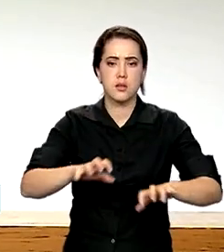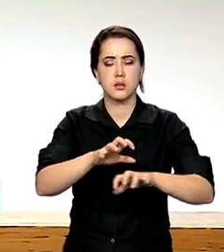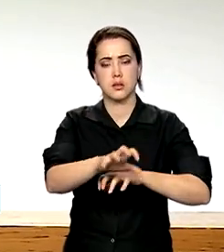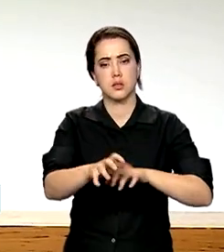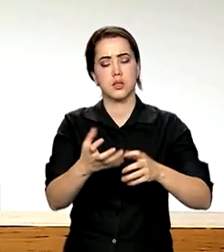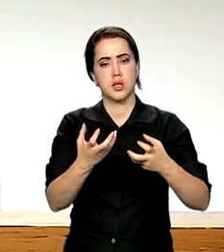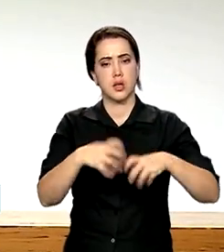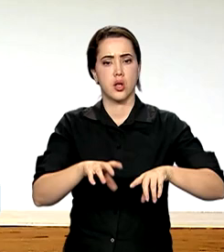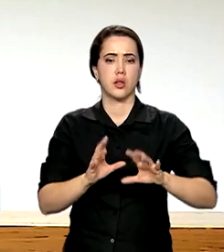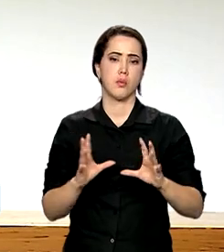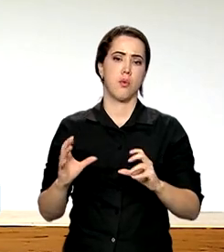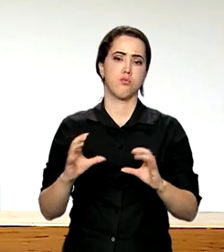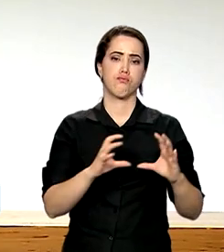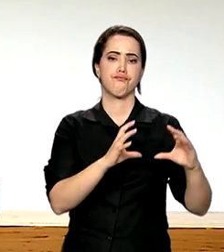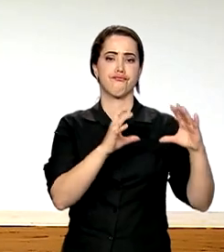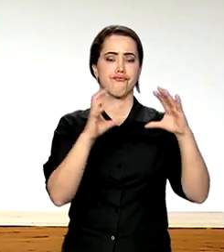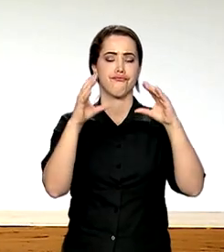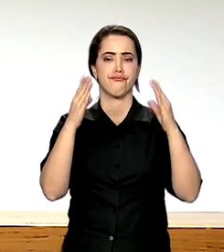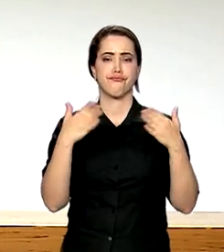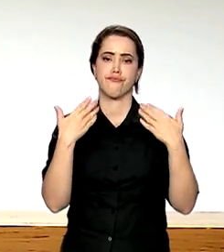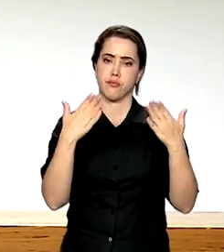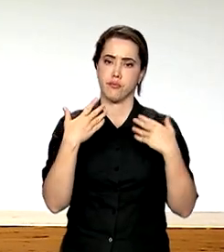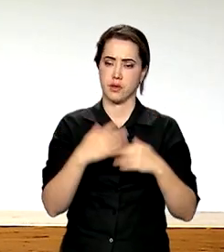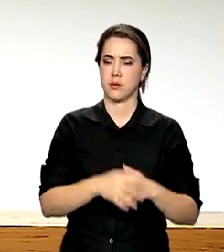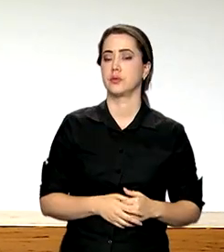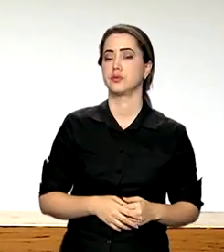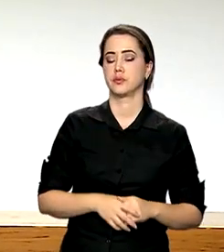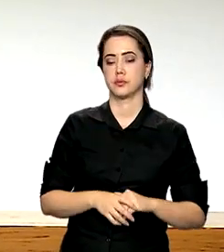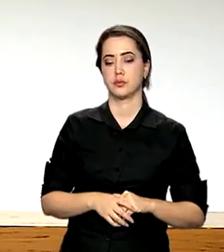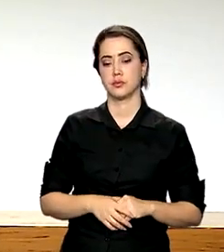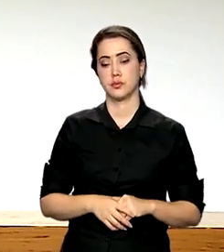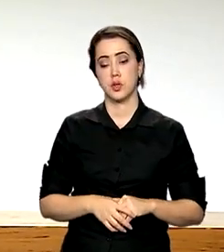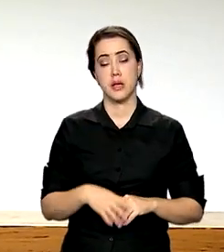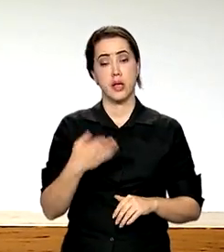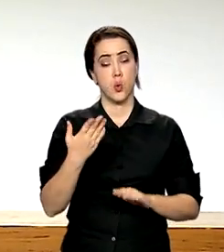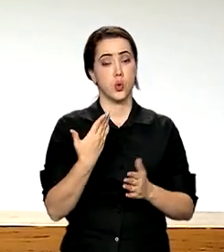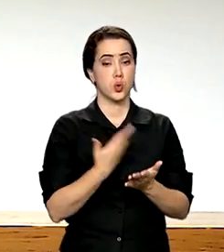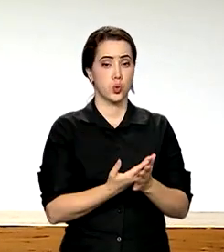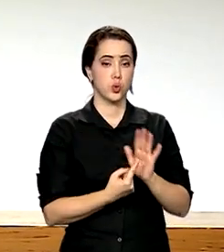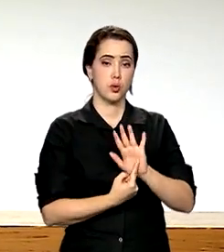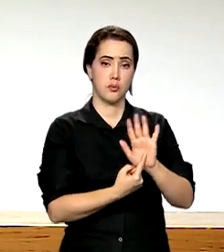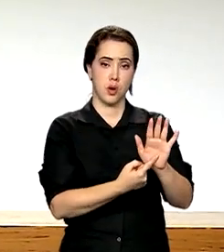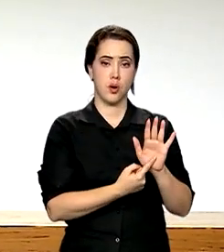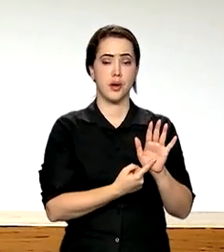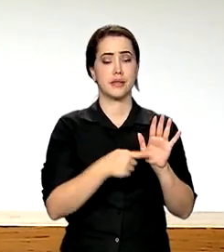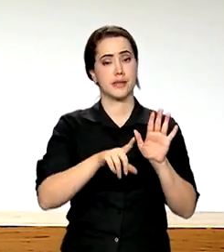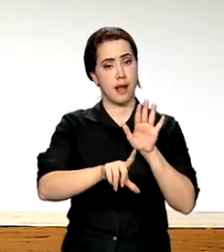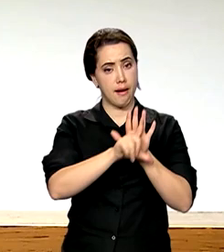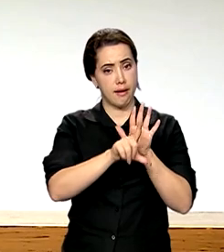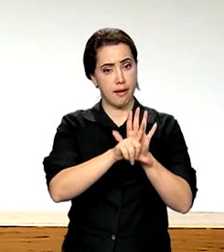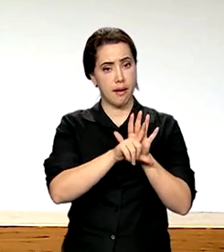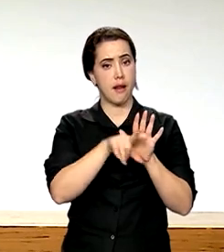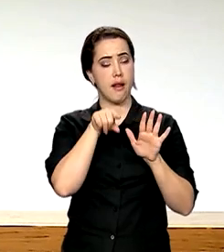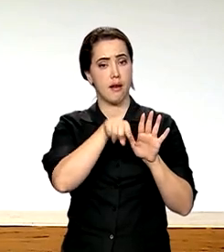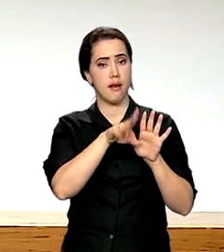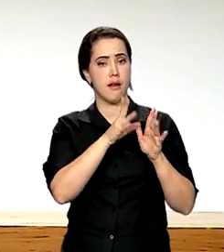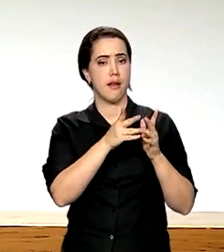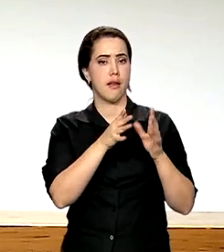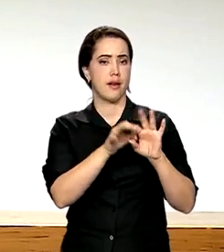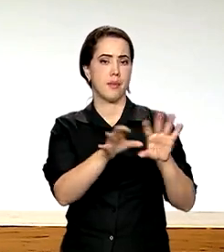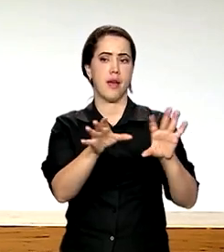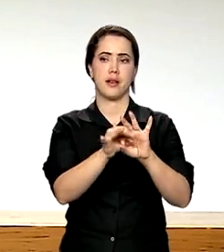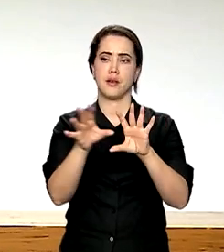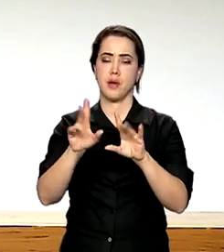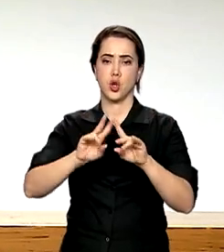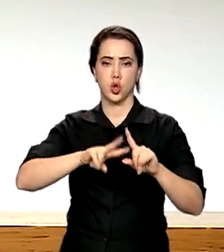global. Como demonstrado nesse estudo, o afrouxamento das leis ambientais e das políticas de combate ao desmatamento e queimada dobrou a emissão de gases